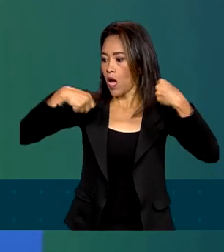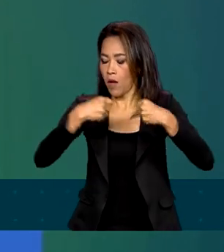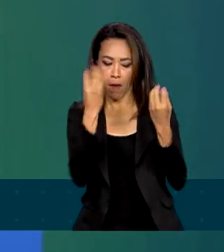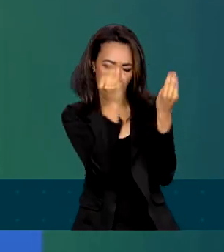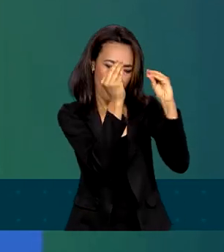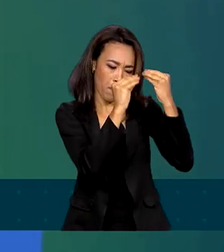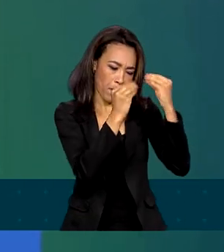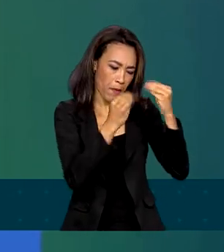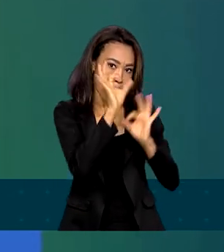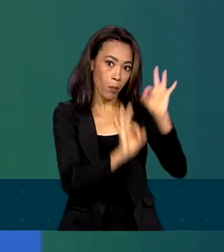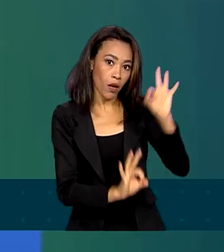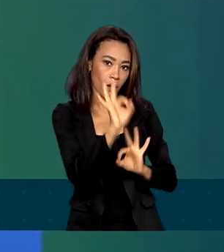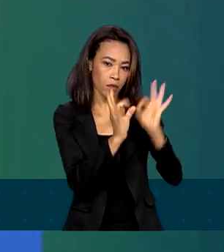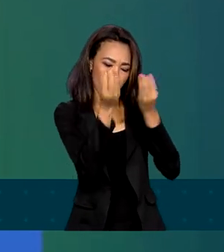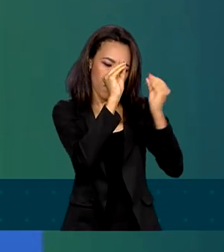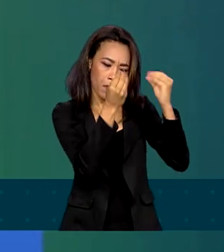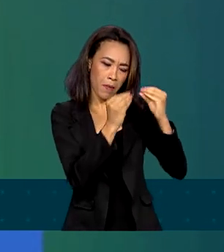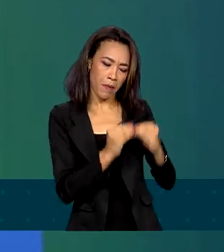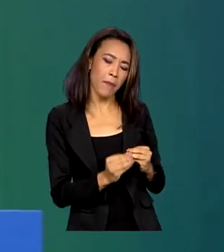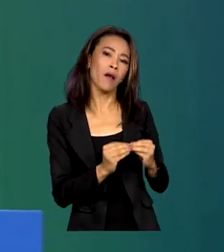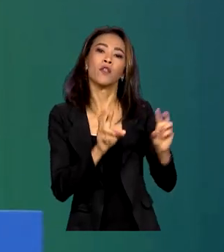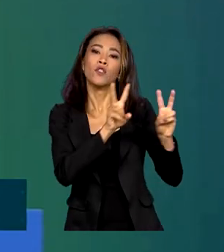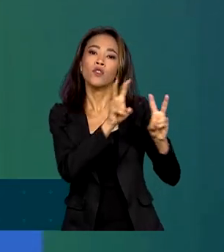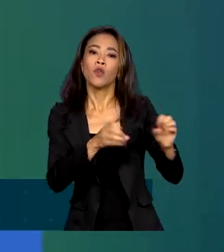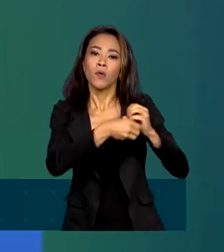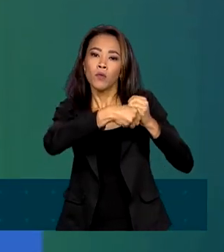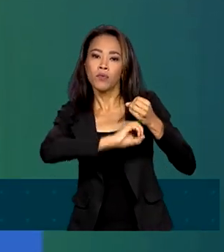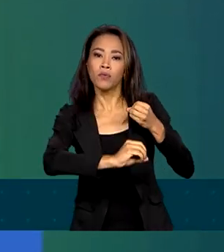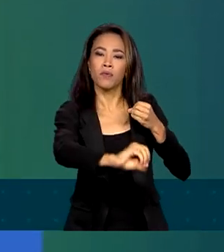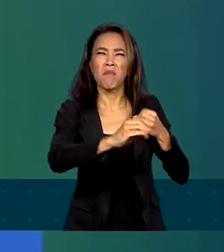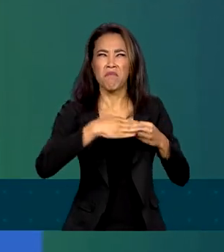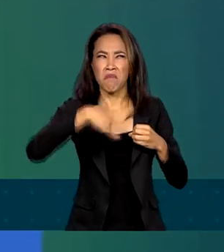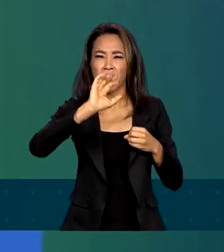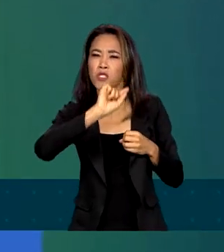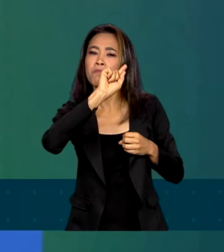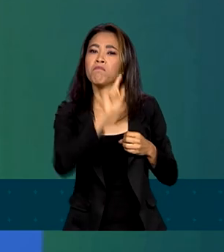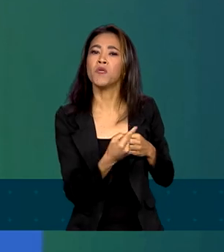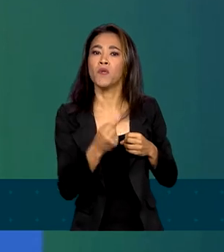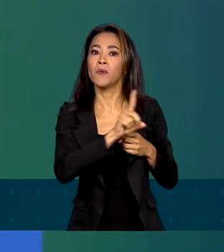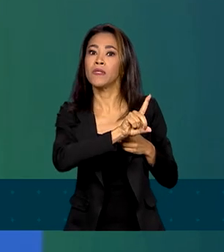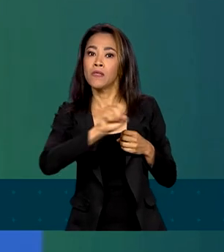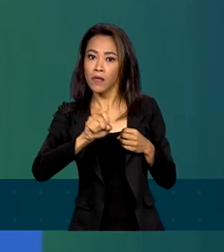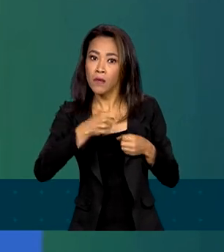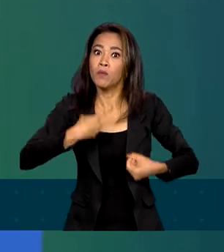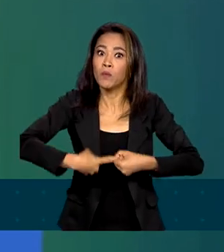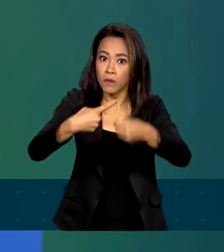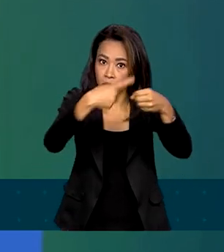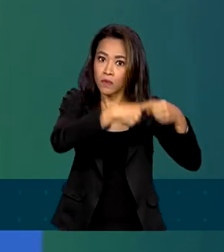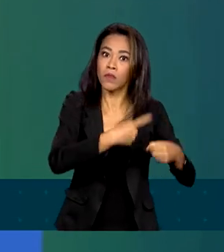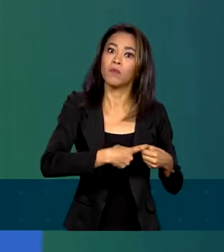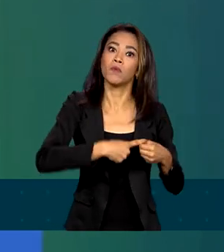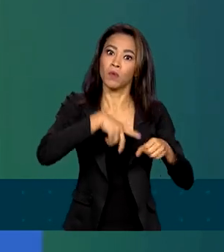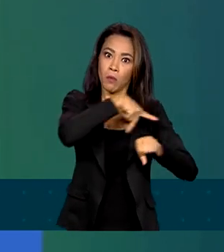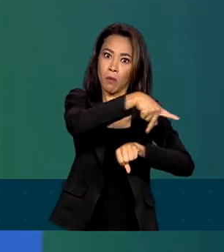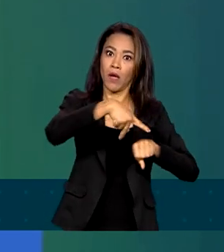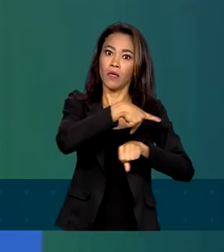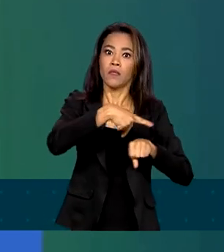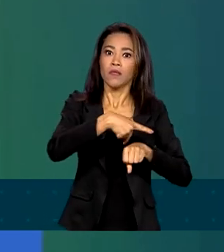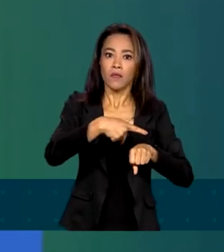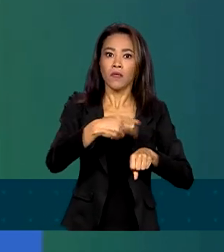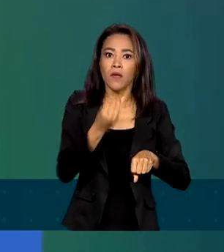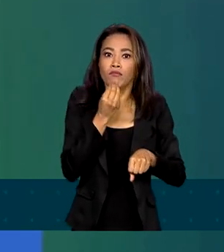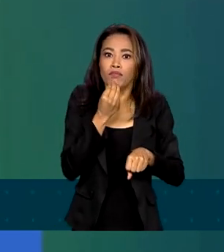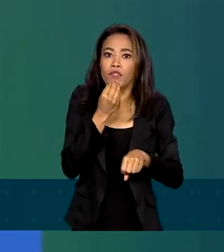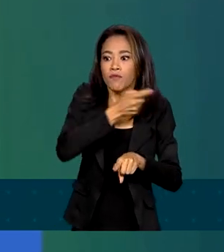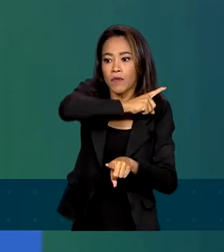que vocês não ficassem aqui mais de mil, são cerca de 1.100 municípios no país que ficariam proibidos